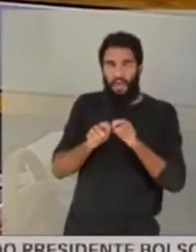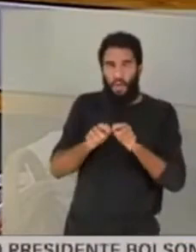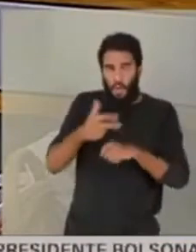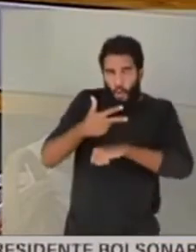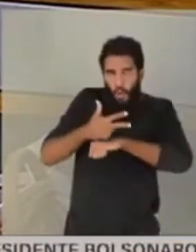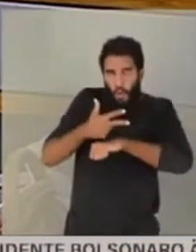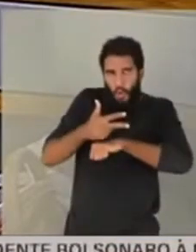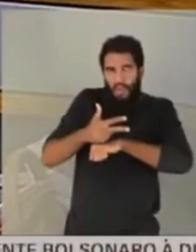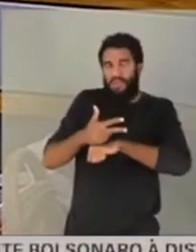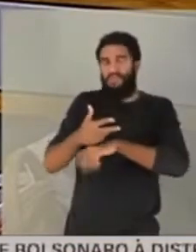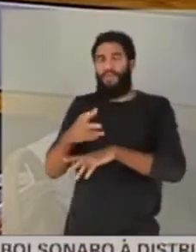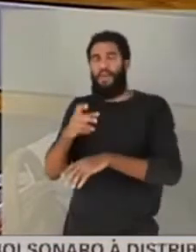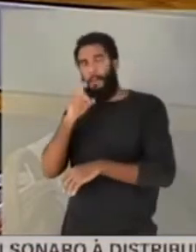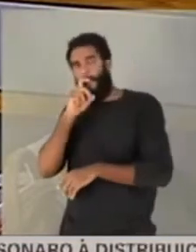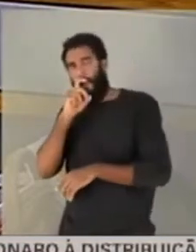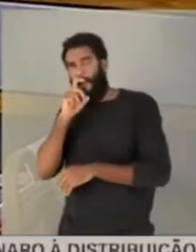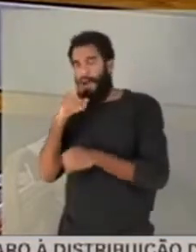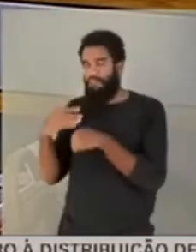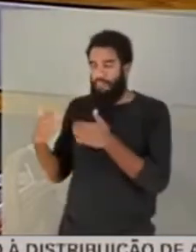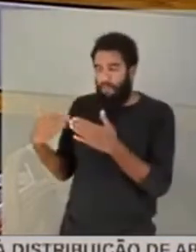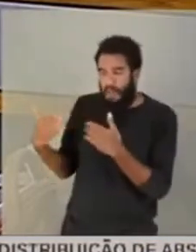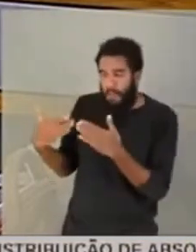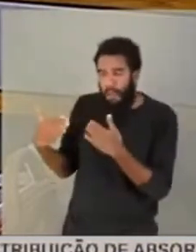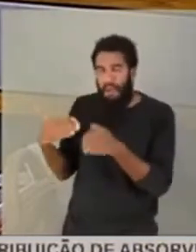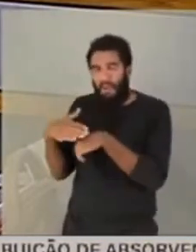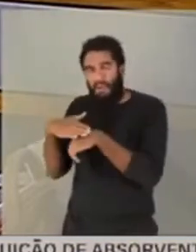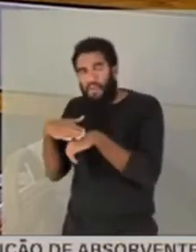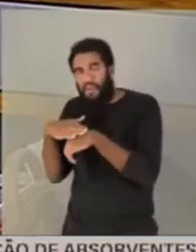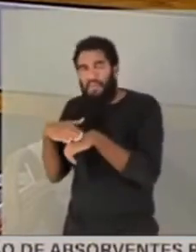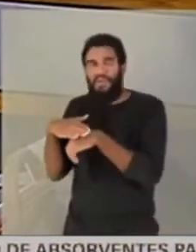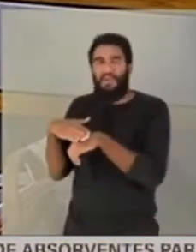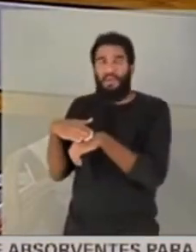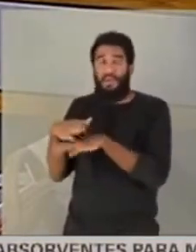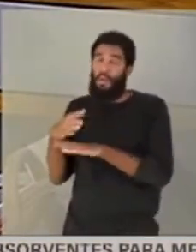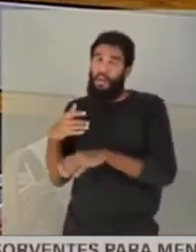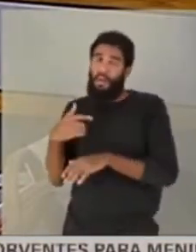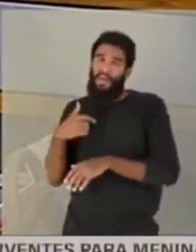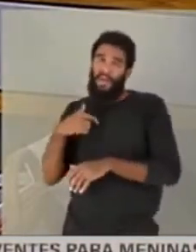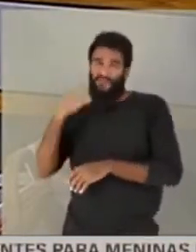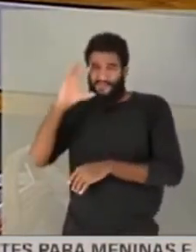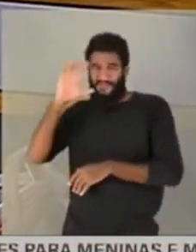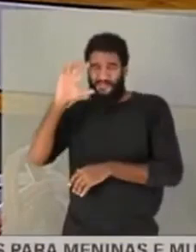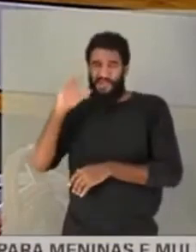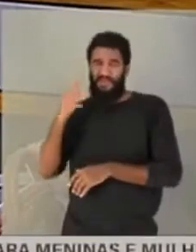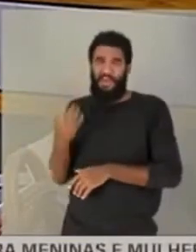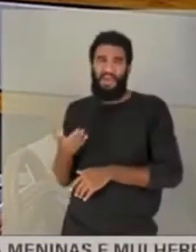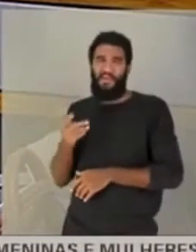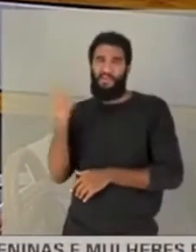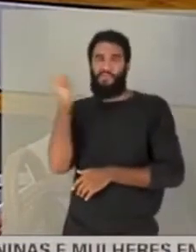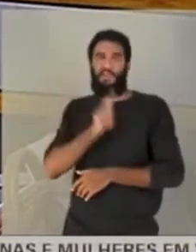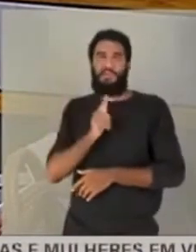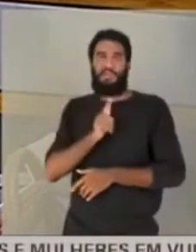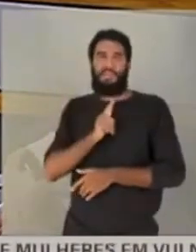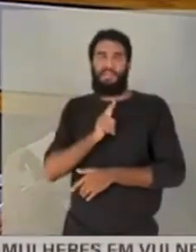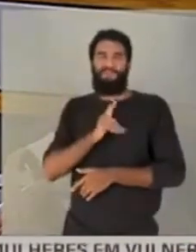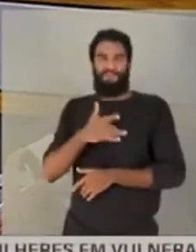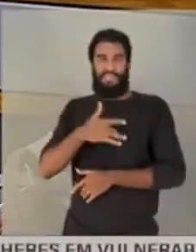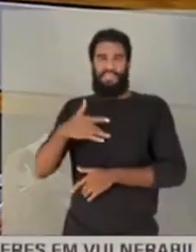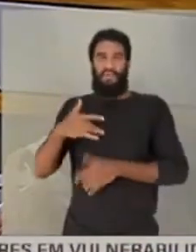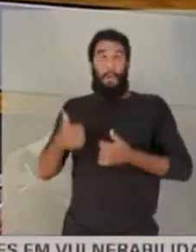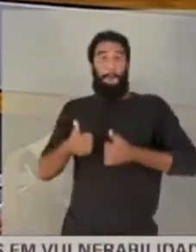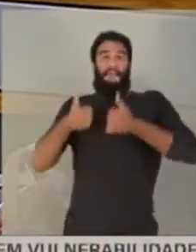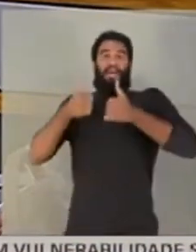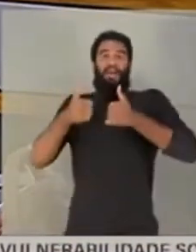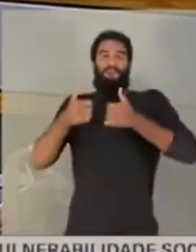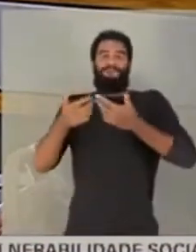falou comigo ainda. A gente ainda estava achando que ele ia sair dali e